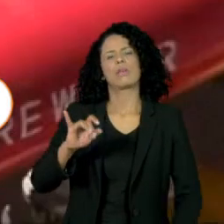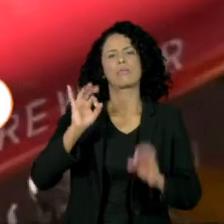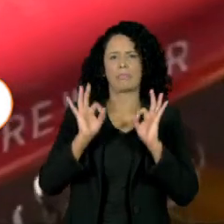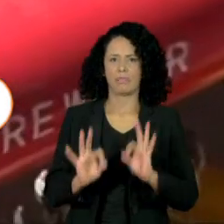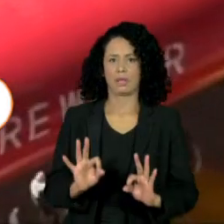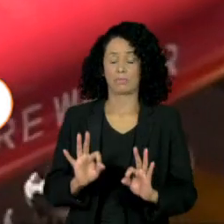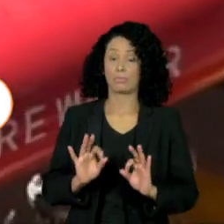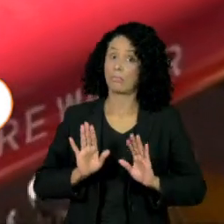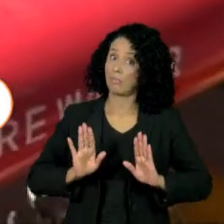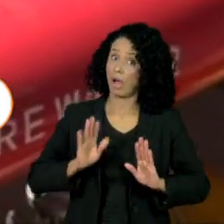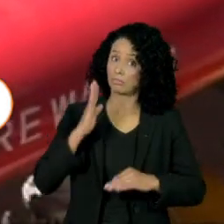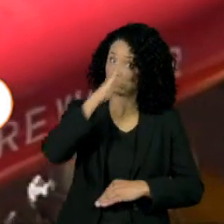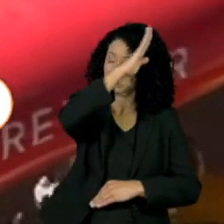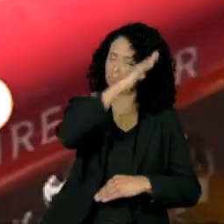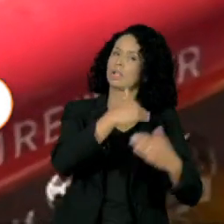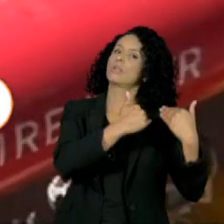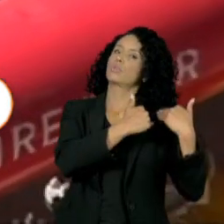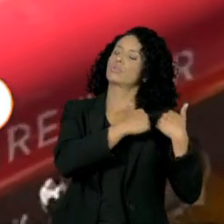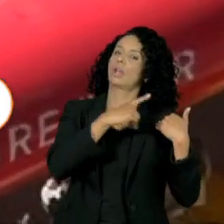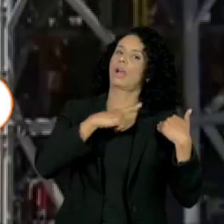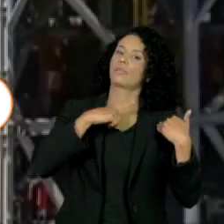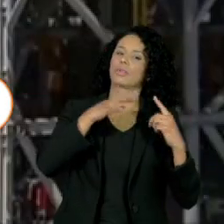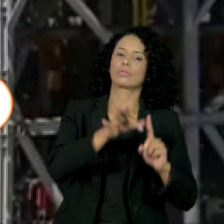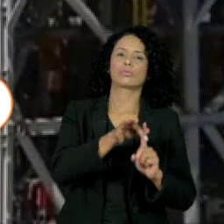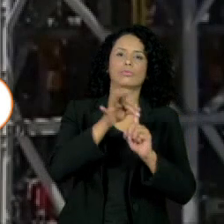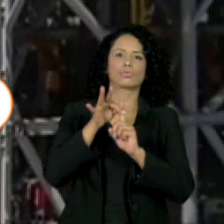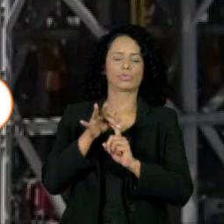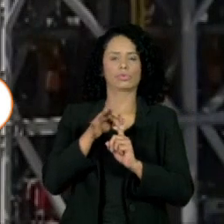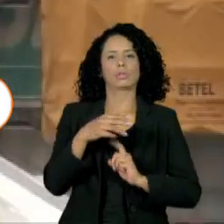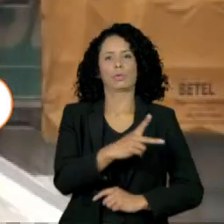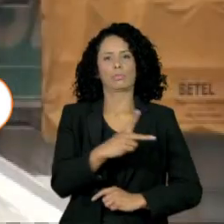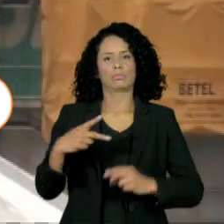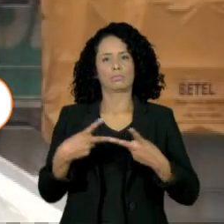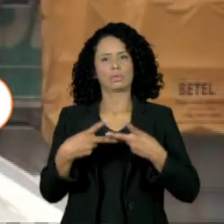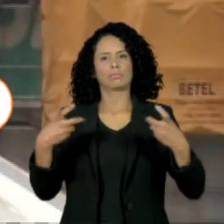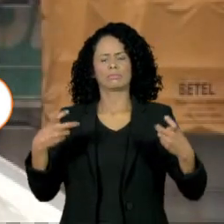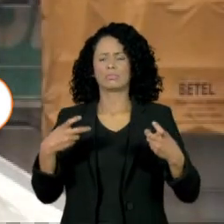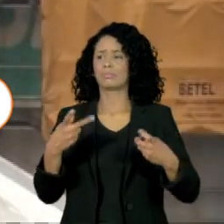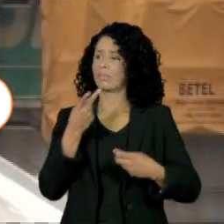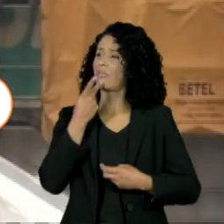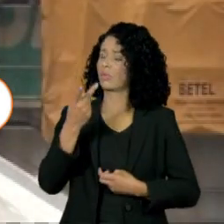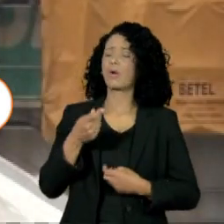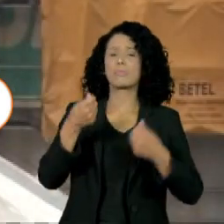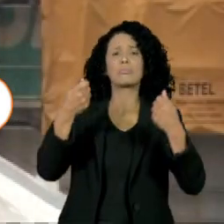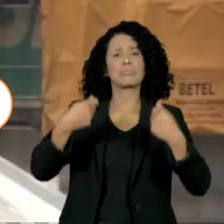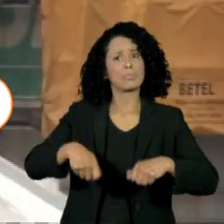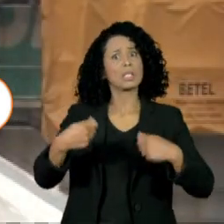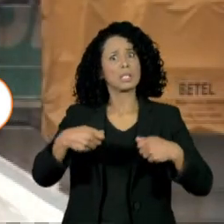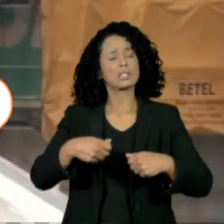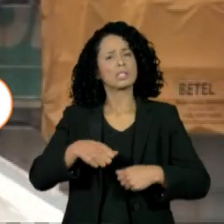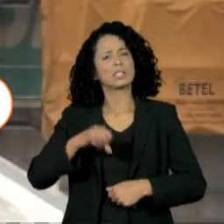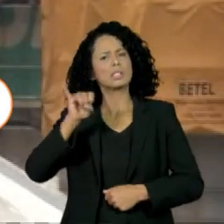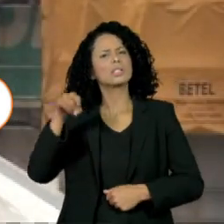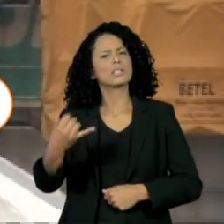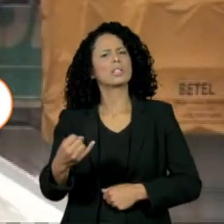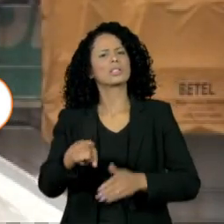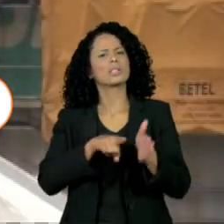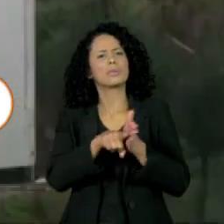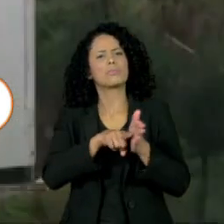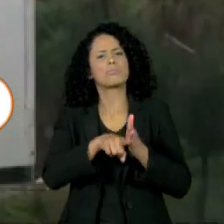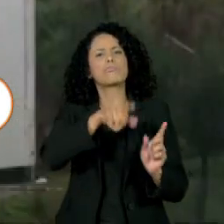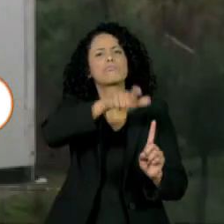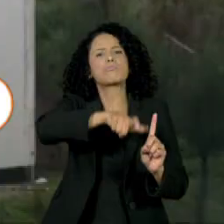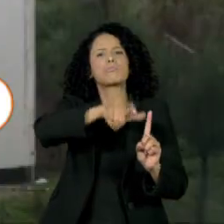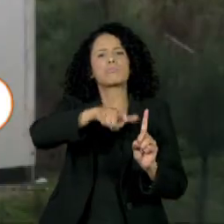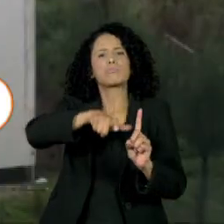Bolsonaro ser o responsável por indicar os presidentes da Petrobras, ele disse que é necessário apurar a conduta dos dirigentes